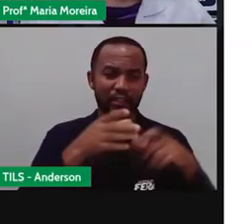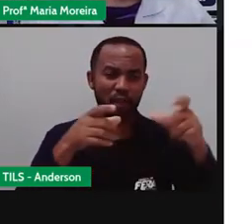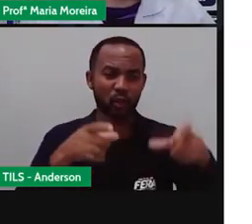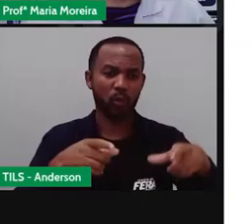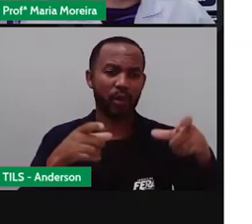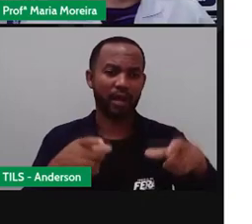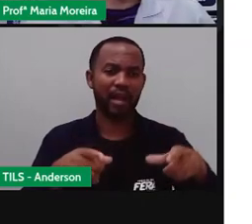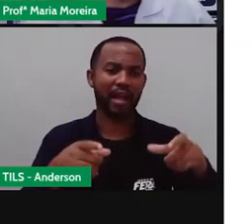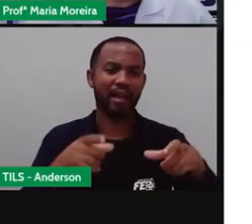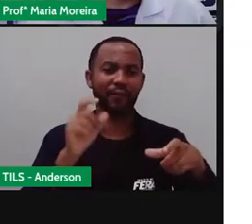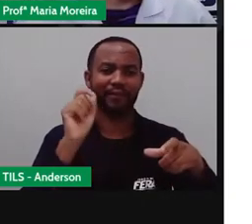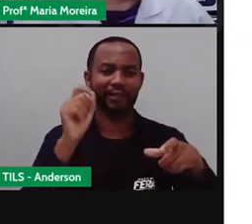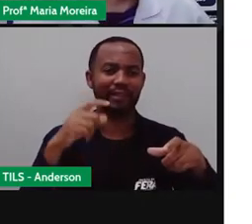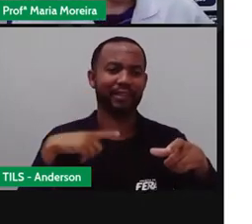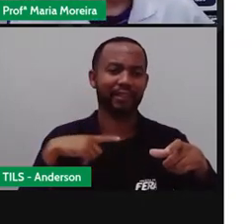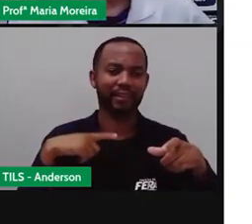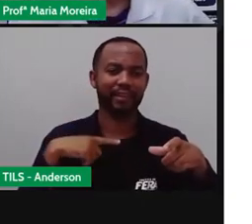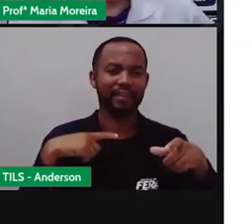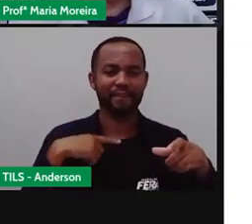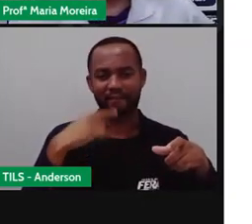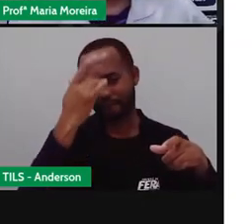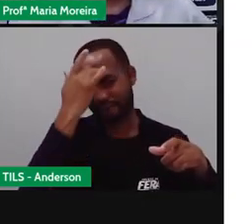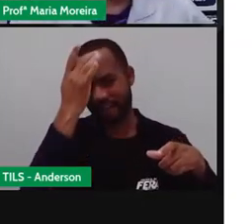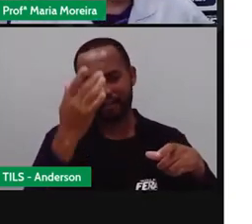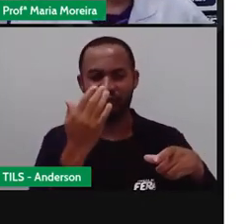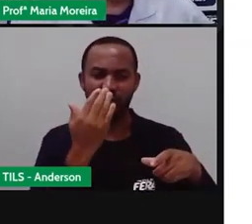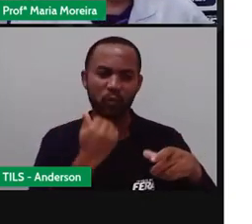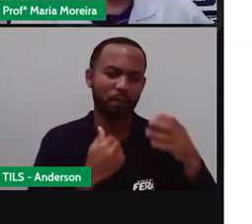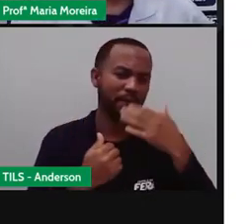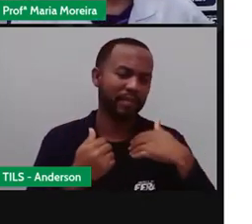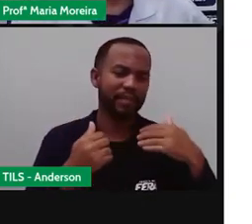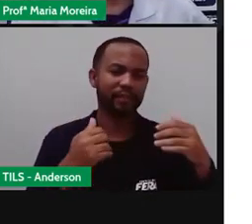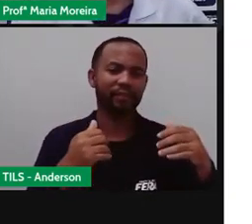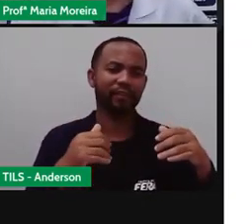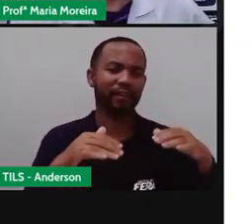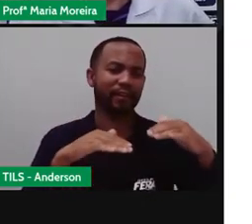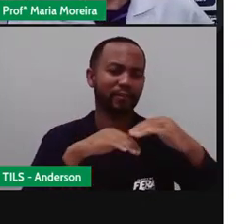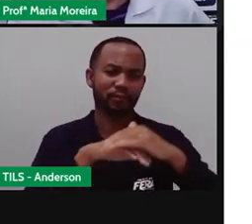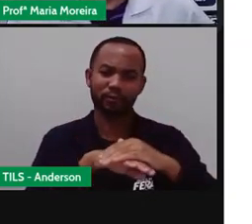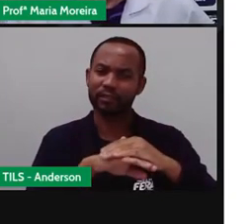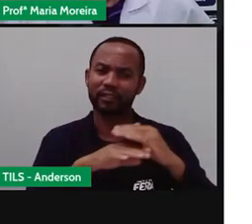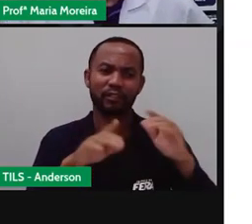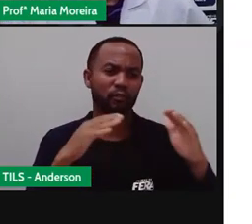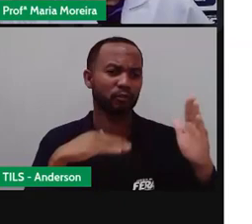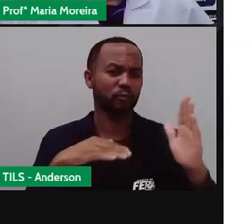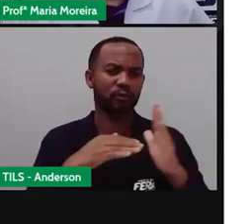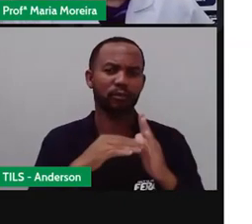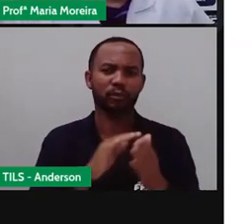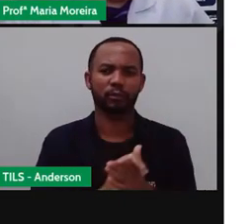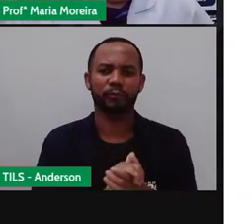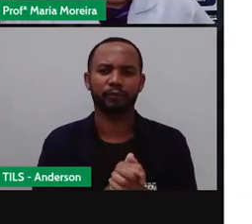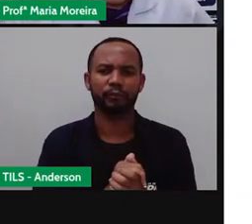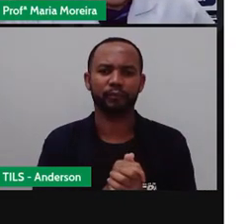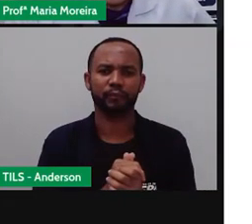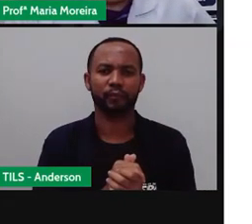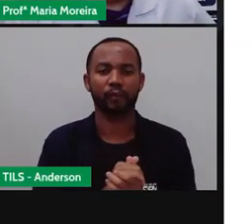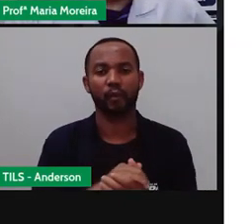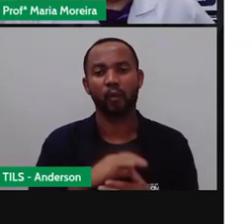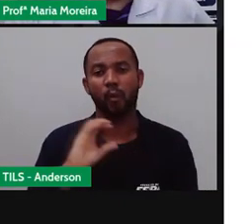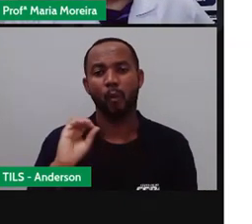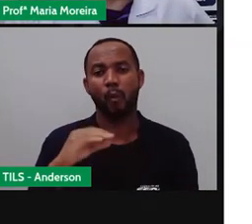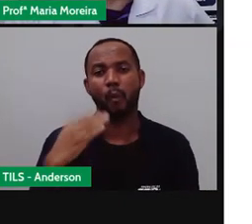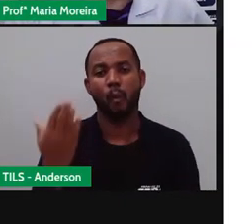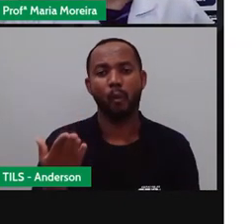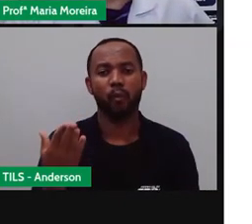locais que eles acham o quê? Favoráveis, porque eles têm tudo o que eles precisam. Bom, ou seja, né,